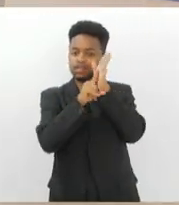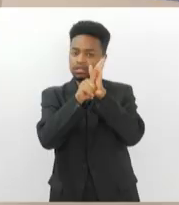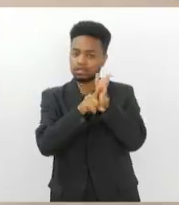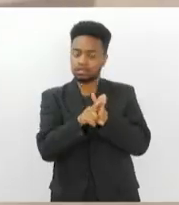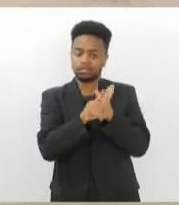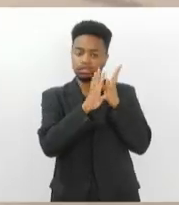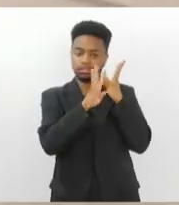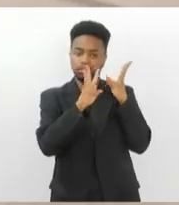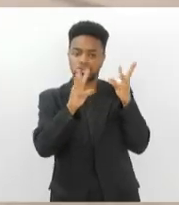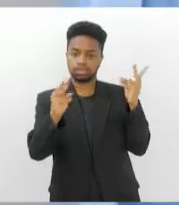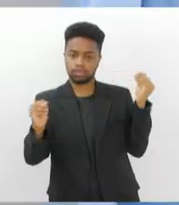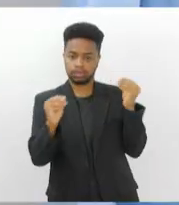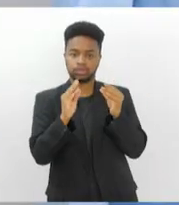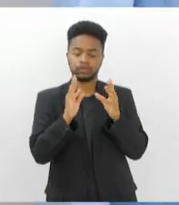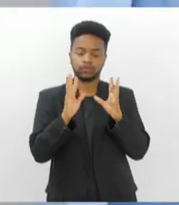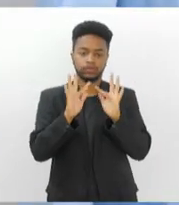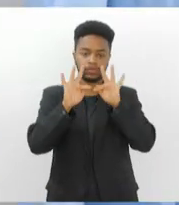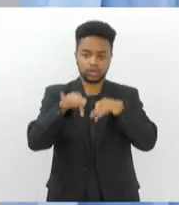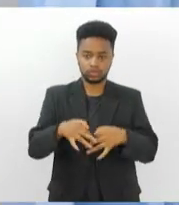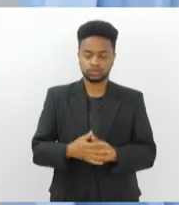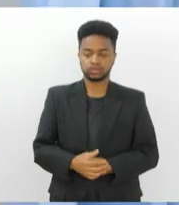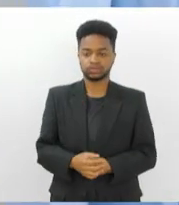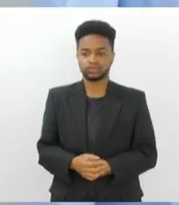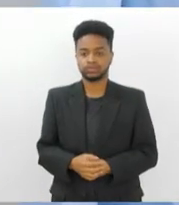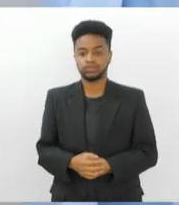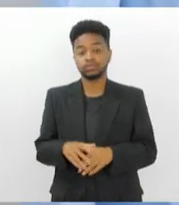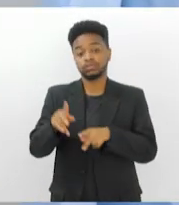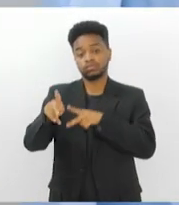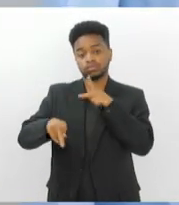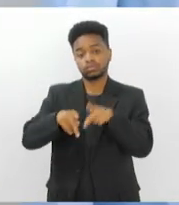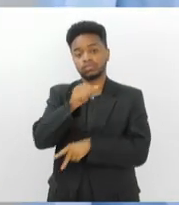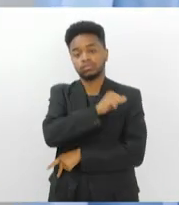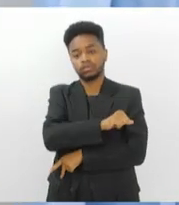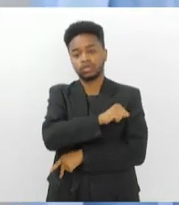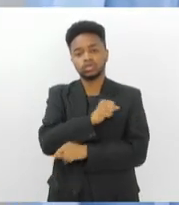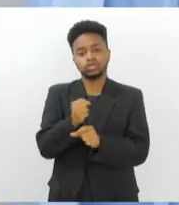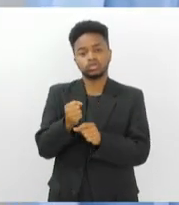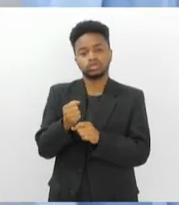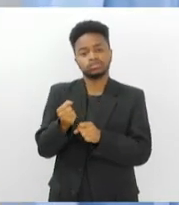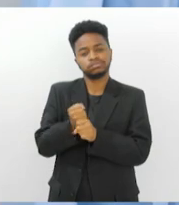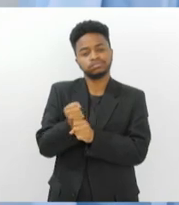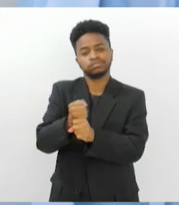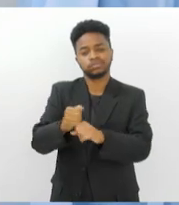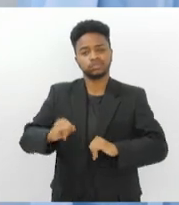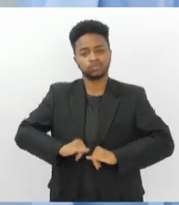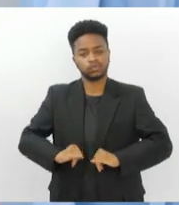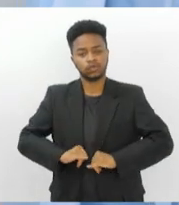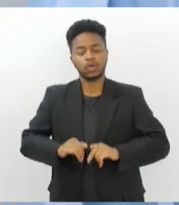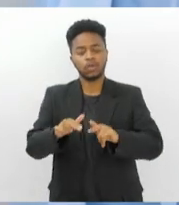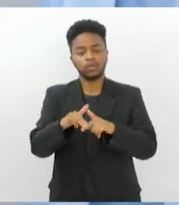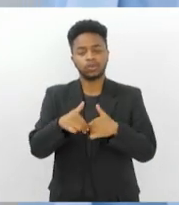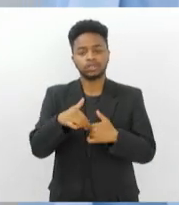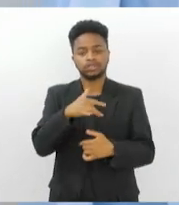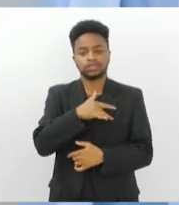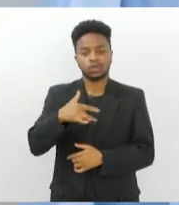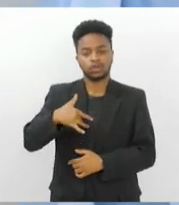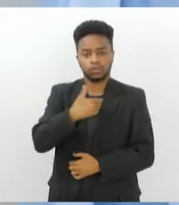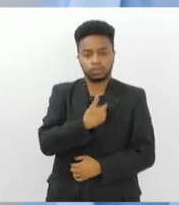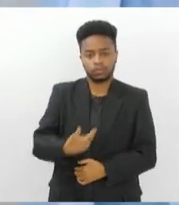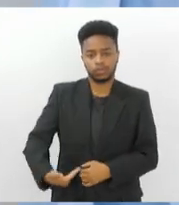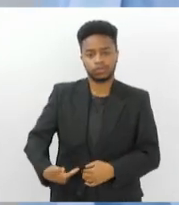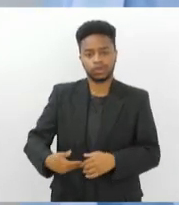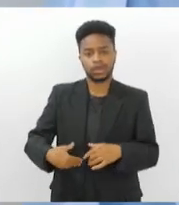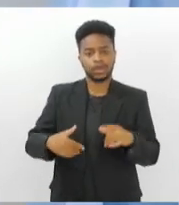e angioplastia no estado. A população do Rio de Janeiro sofreu muitos anos com uma saúde pública muito inferior à saúde privada.